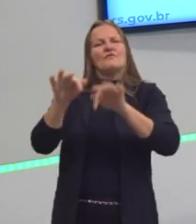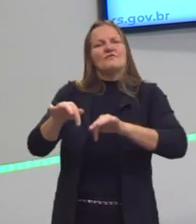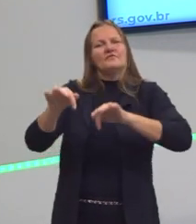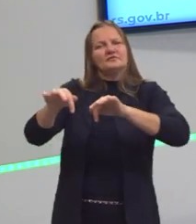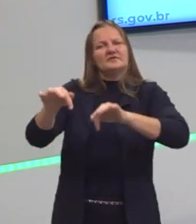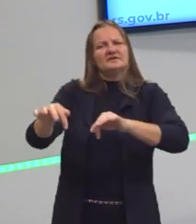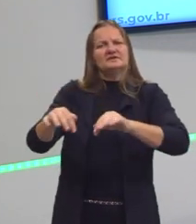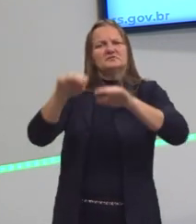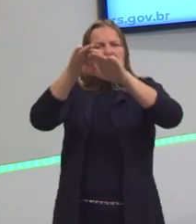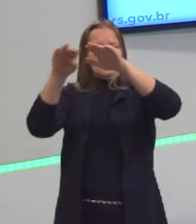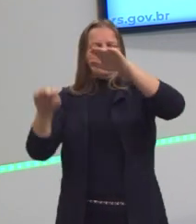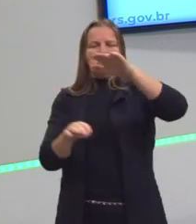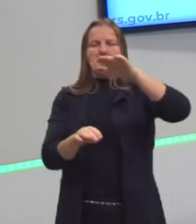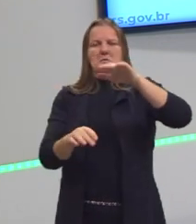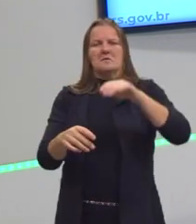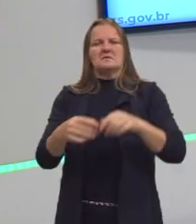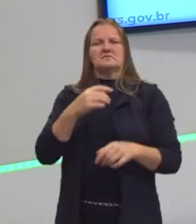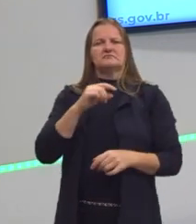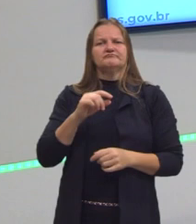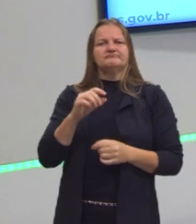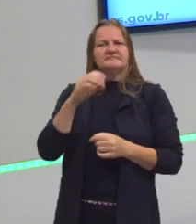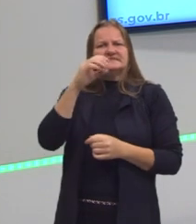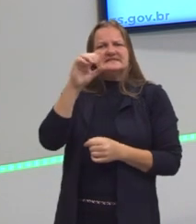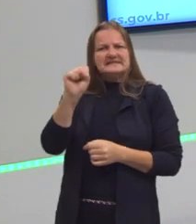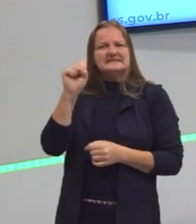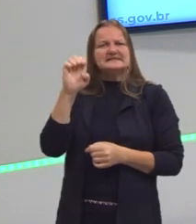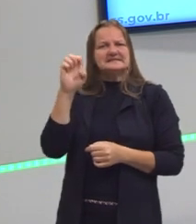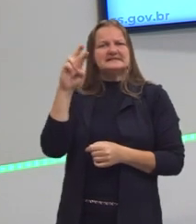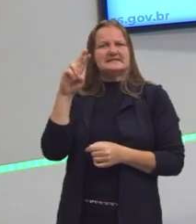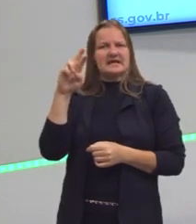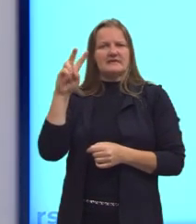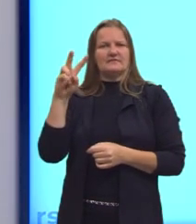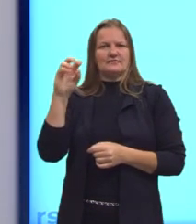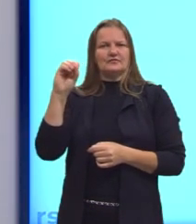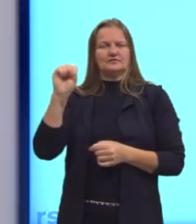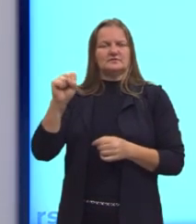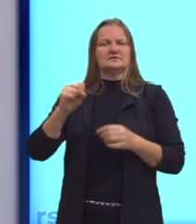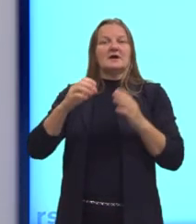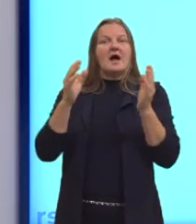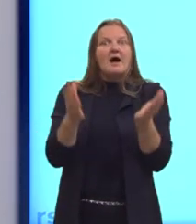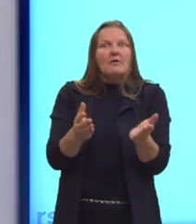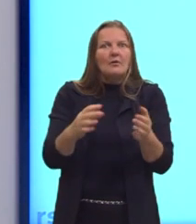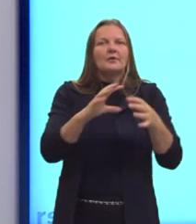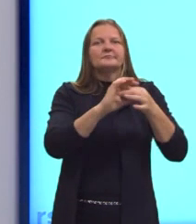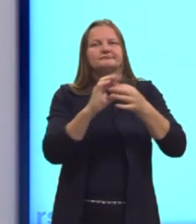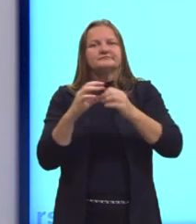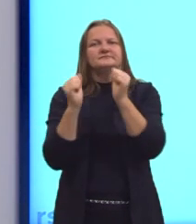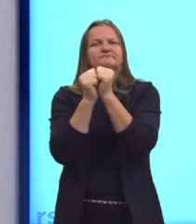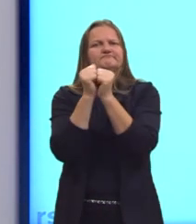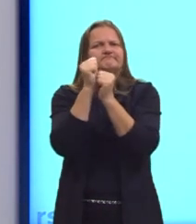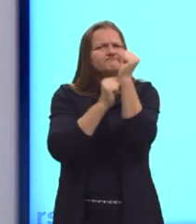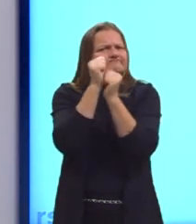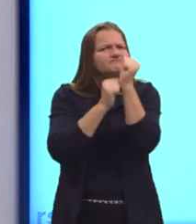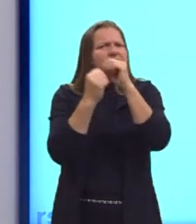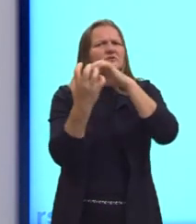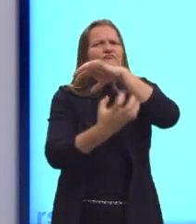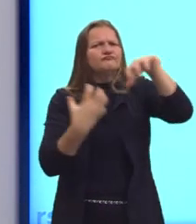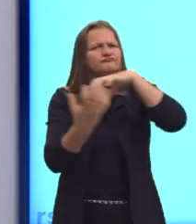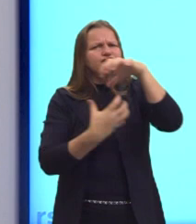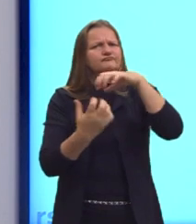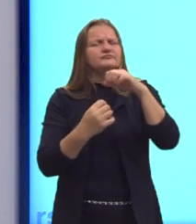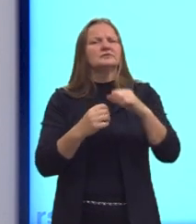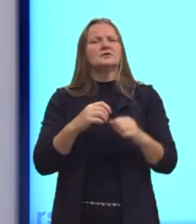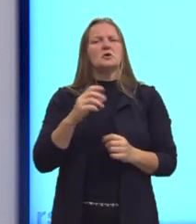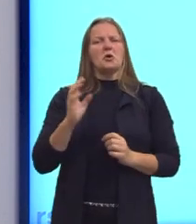com os senhores feudais e com os servos. E agora, muito mais, durante a Revolução Industrial. Então, a burguesia, os